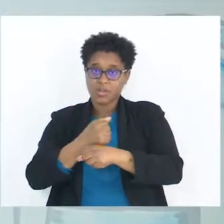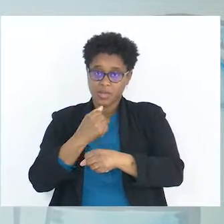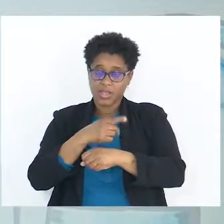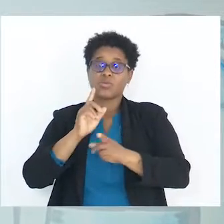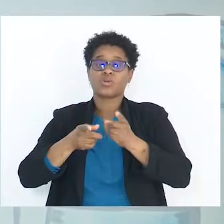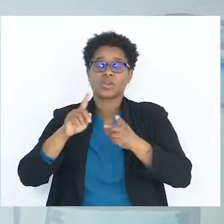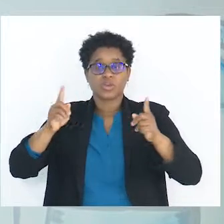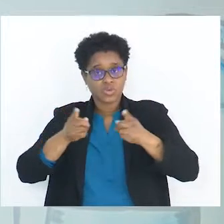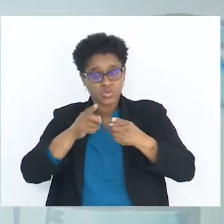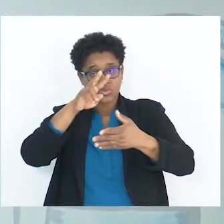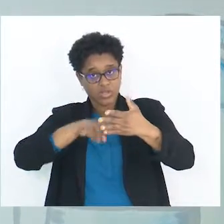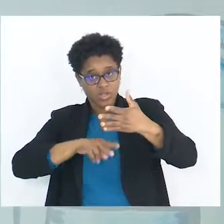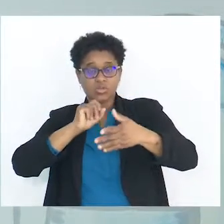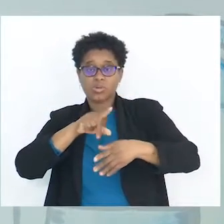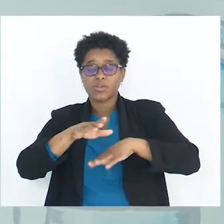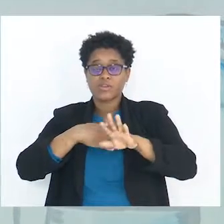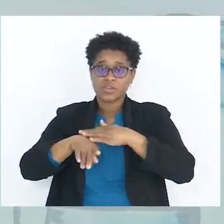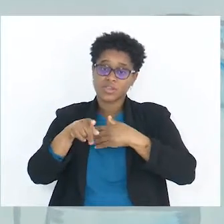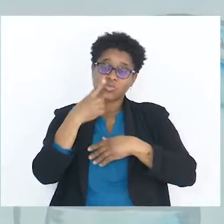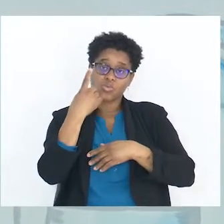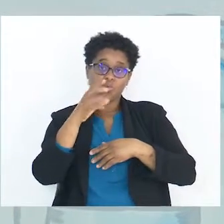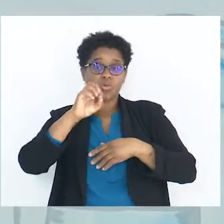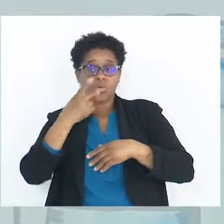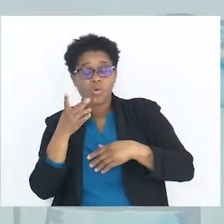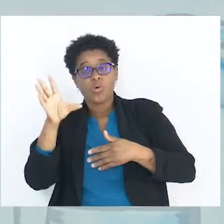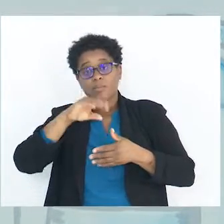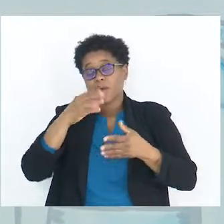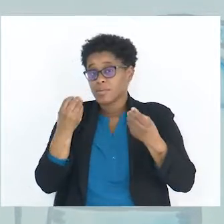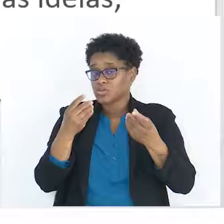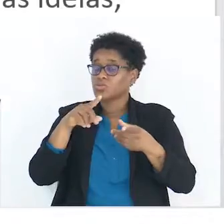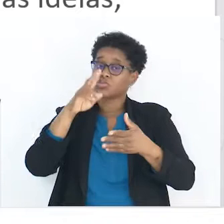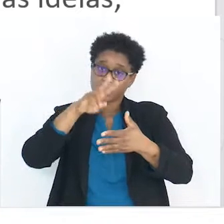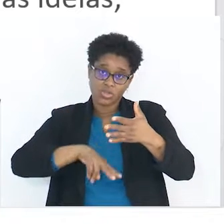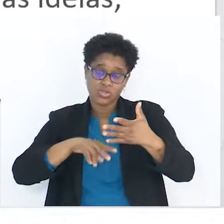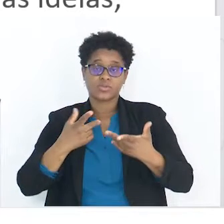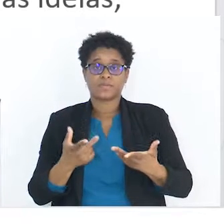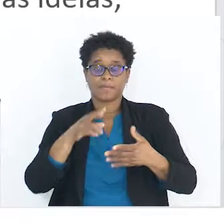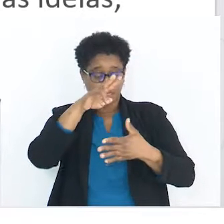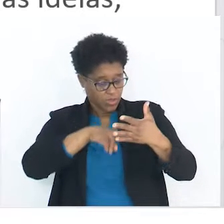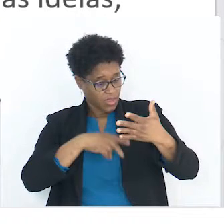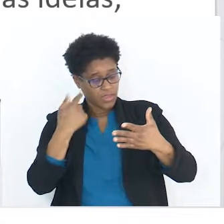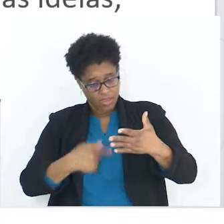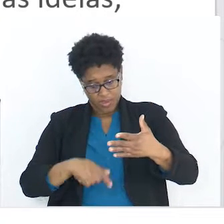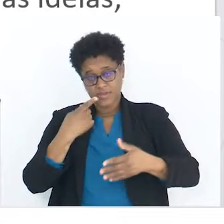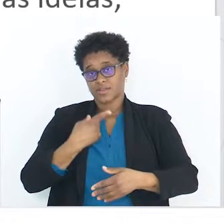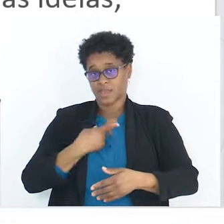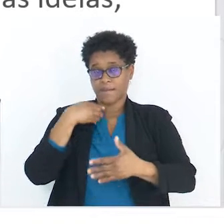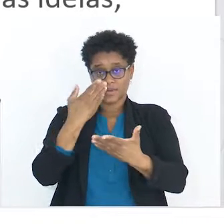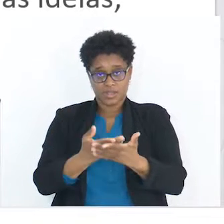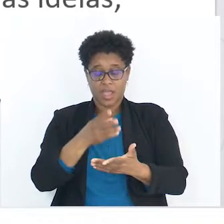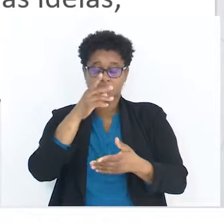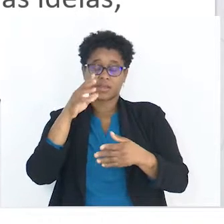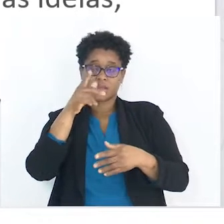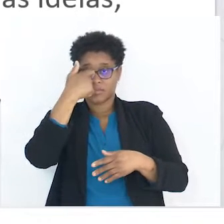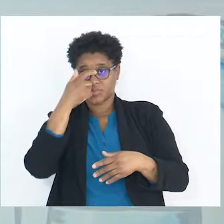textos e podes fazer isso com um ou com mais textos. A tua escolha. O texto deve ser apresentado na